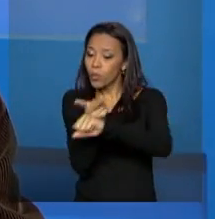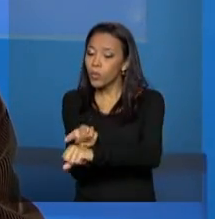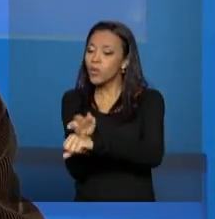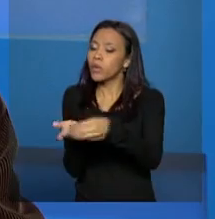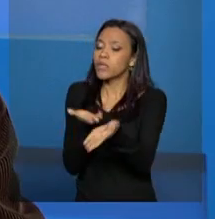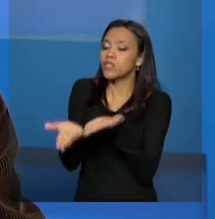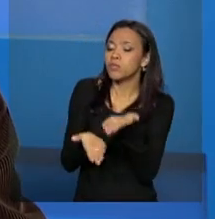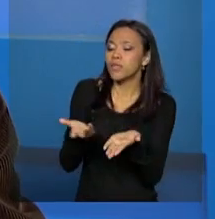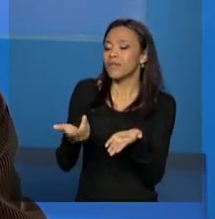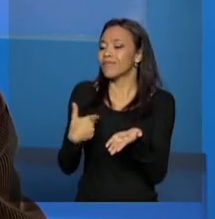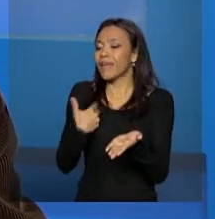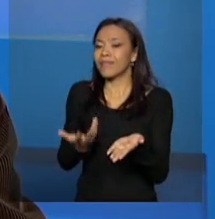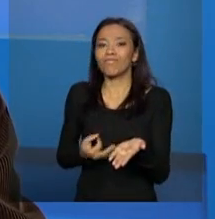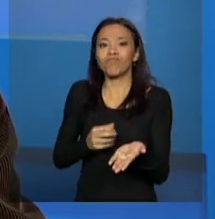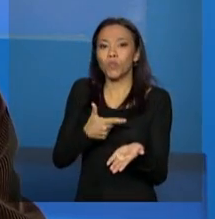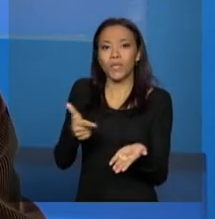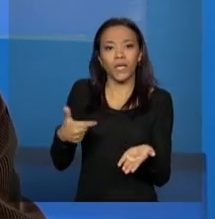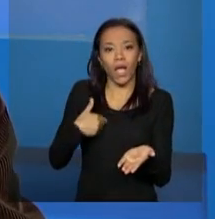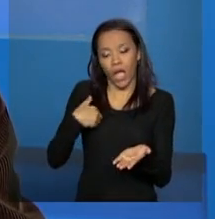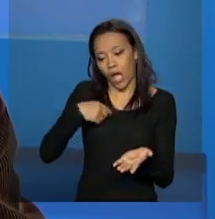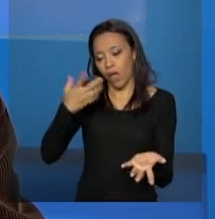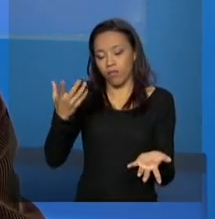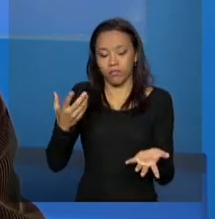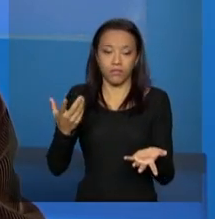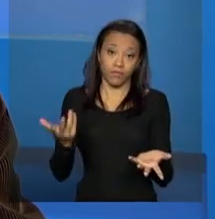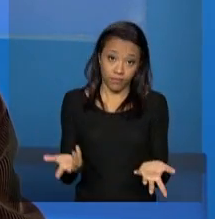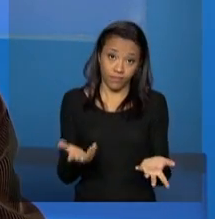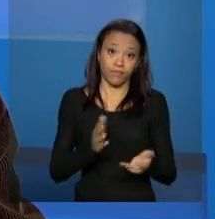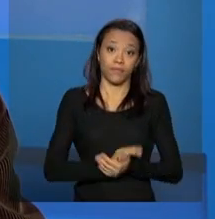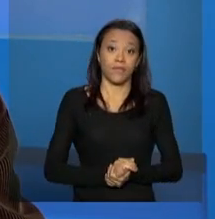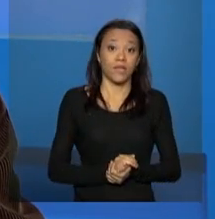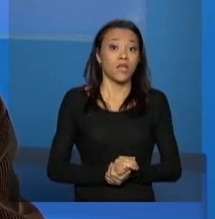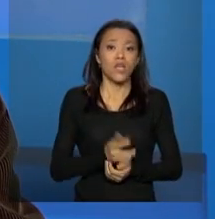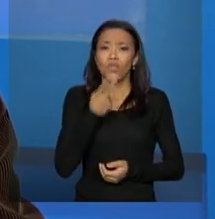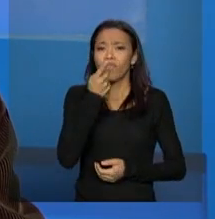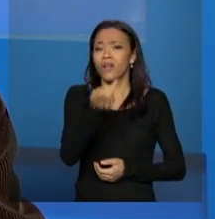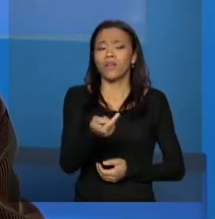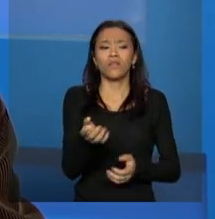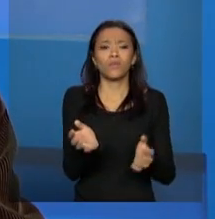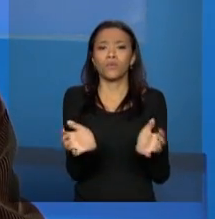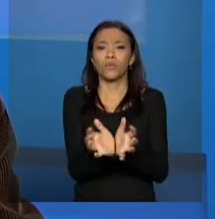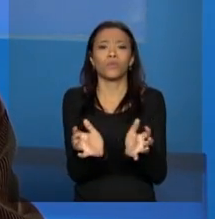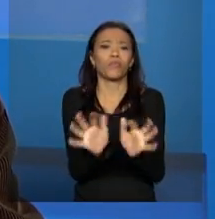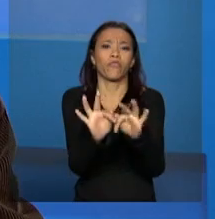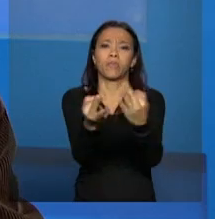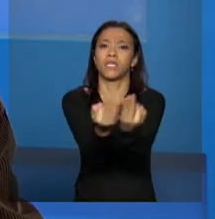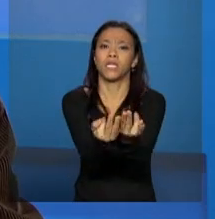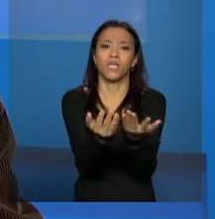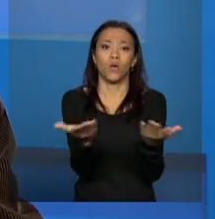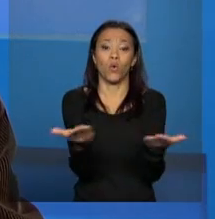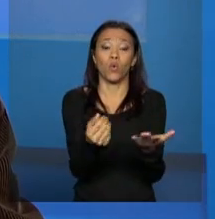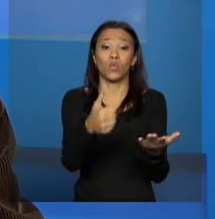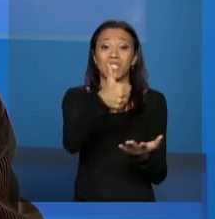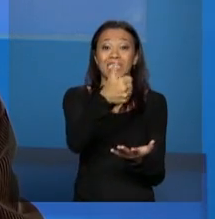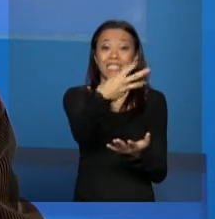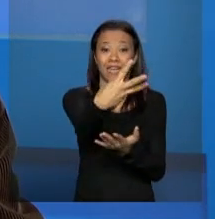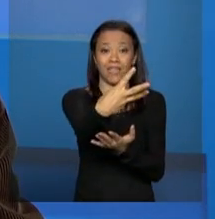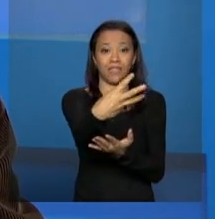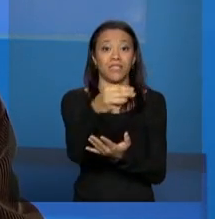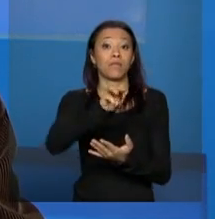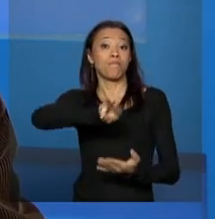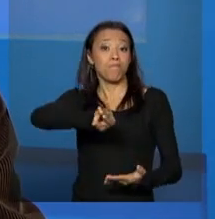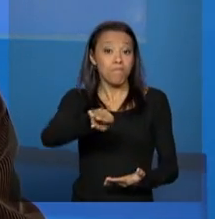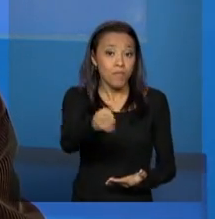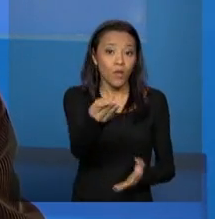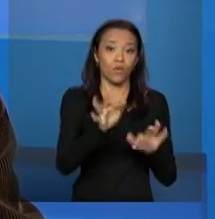atendimento que ele gostaria. Imaginemos nós, que nós estamos falando de um grupo de famílias, hoje a gente tem mais ou menos 13 milhões de famílias no Bolsa